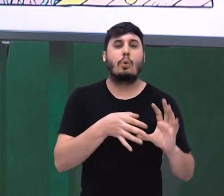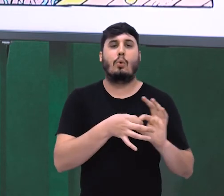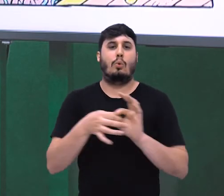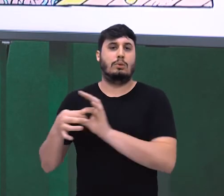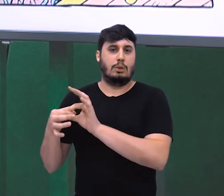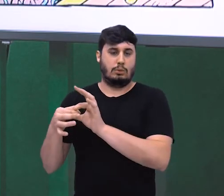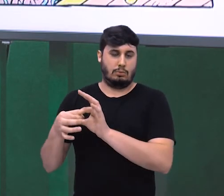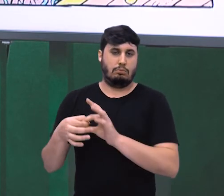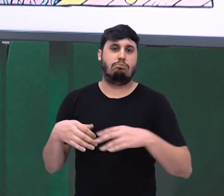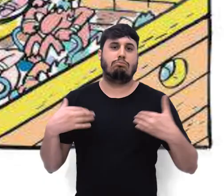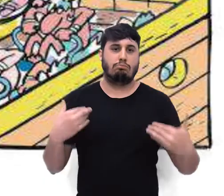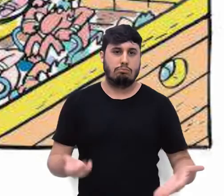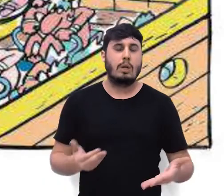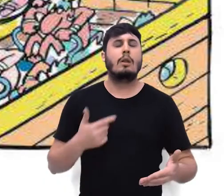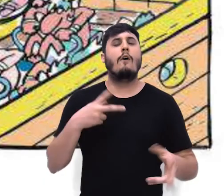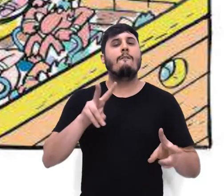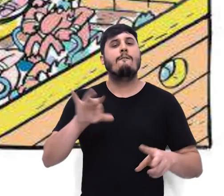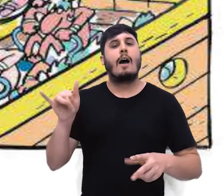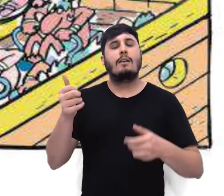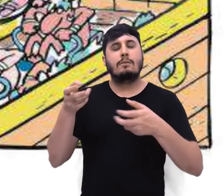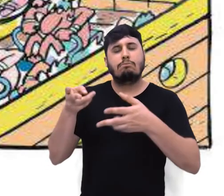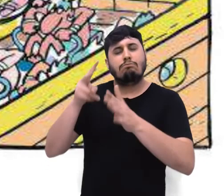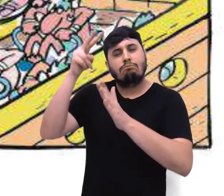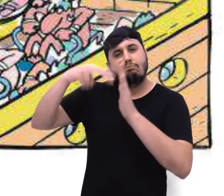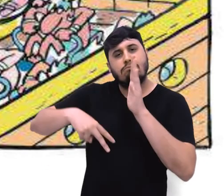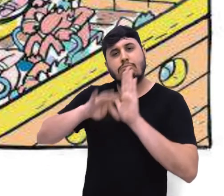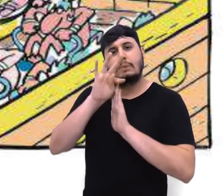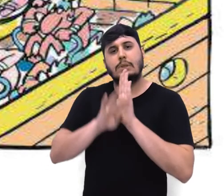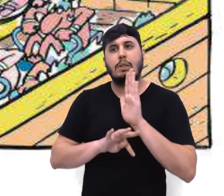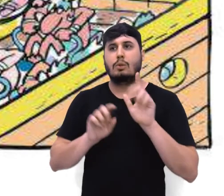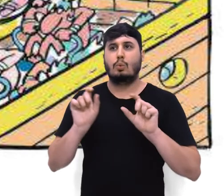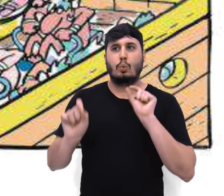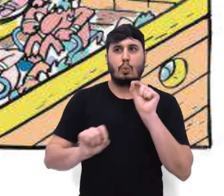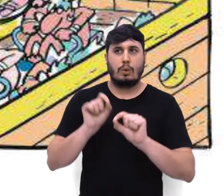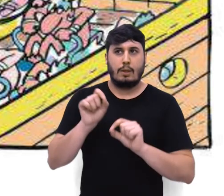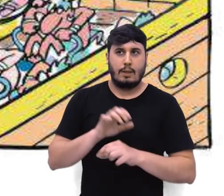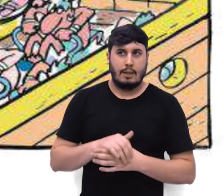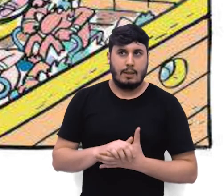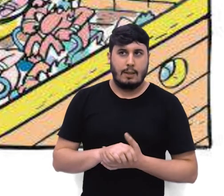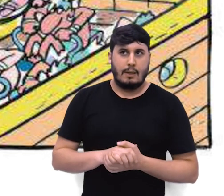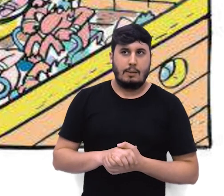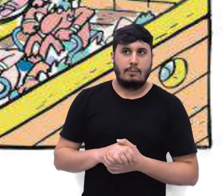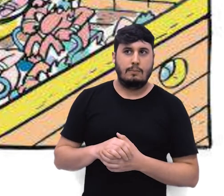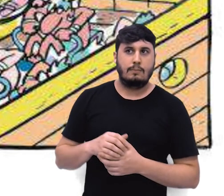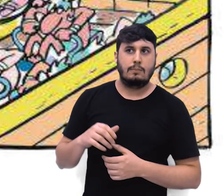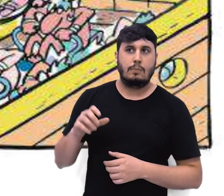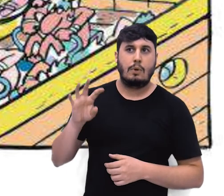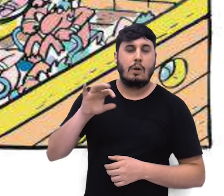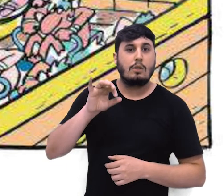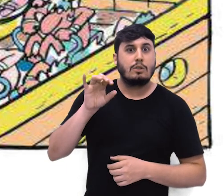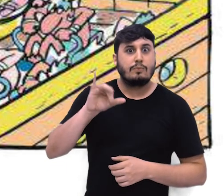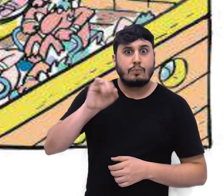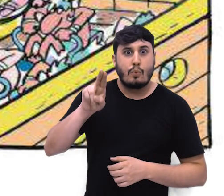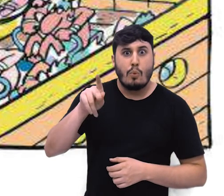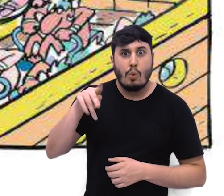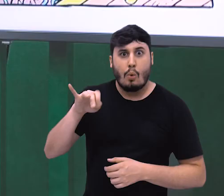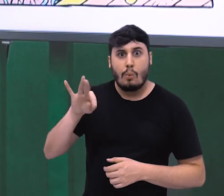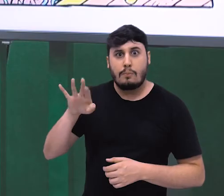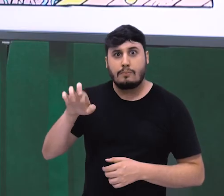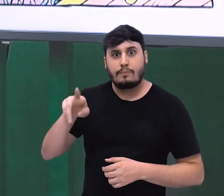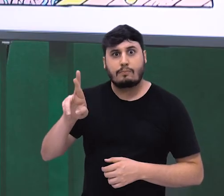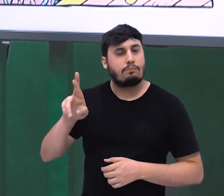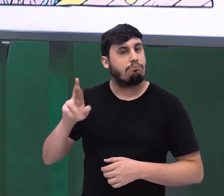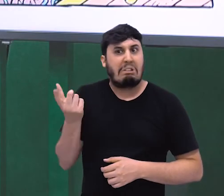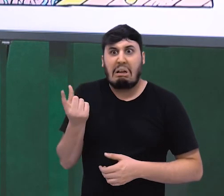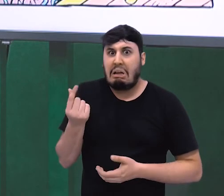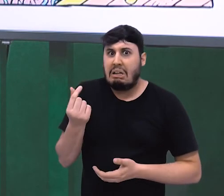texto. Por Júpiter, uma fortuna em tecnologia e não saímos do lugar.